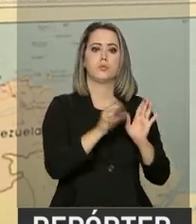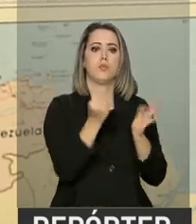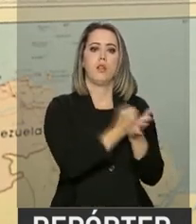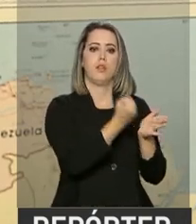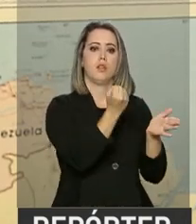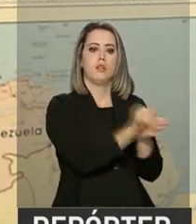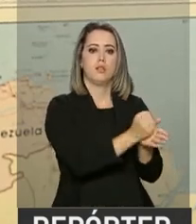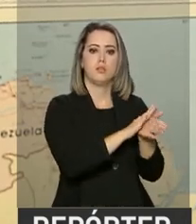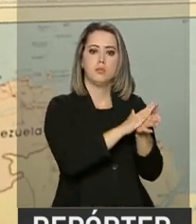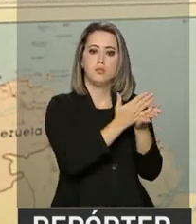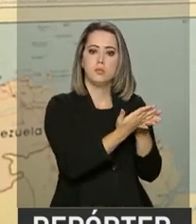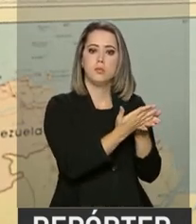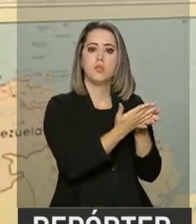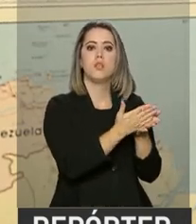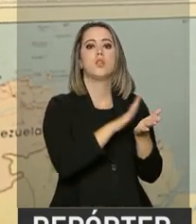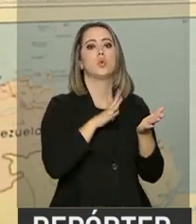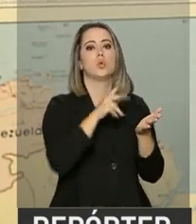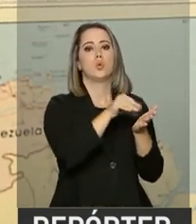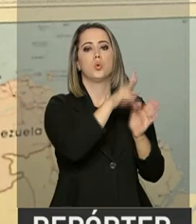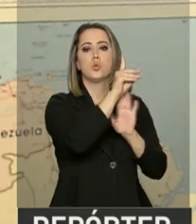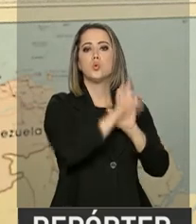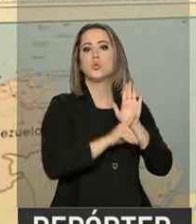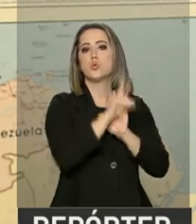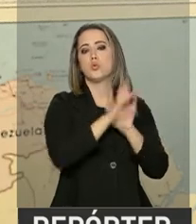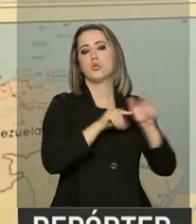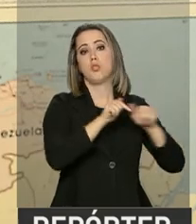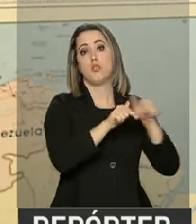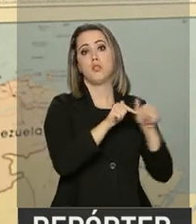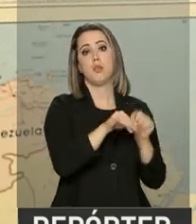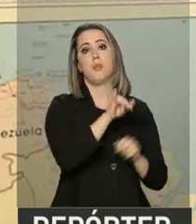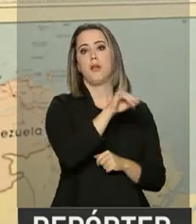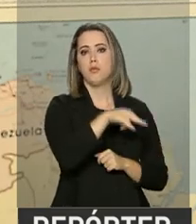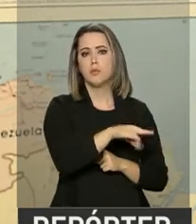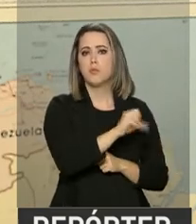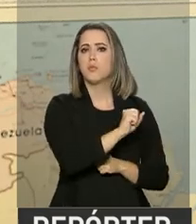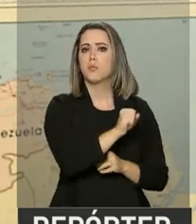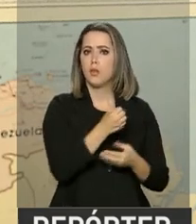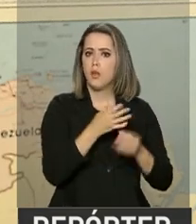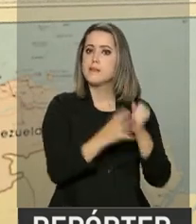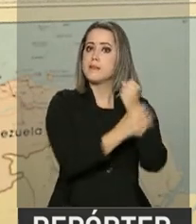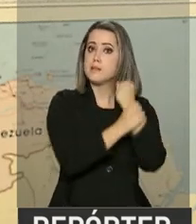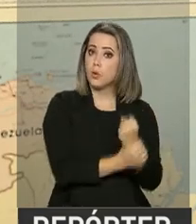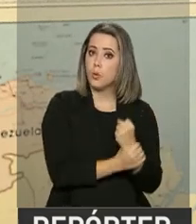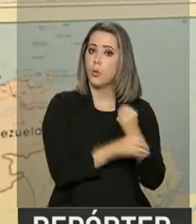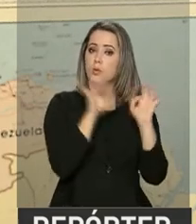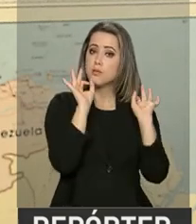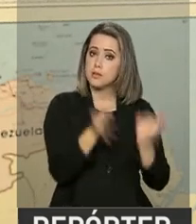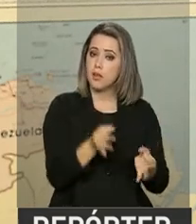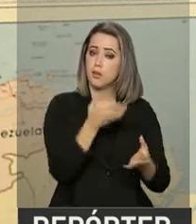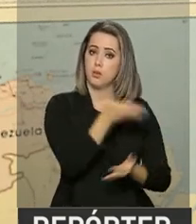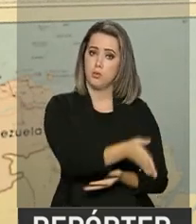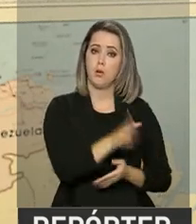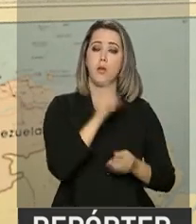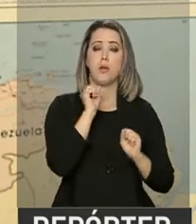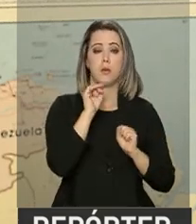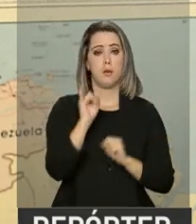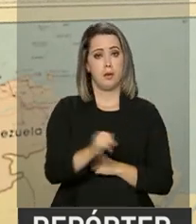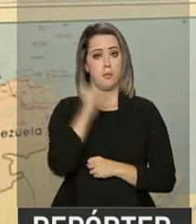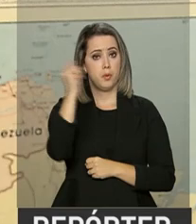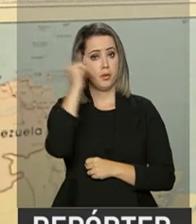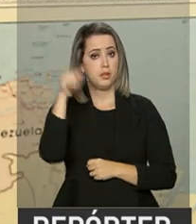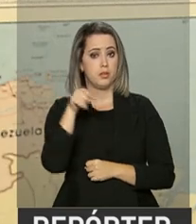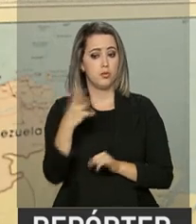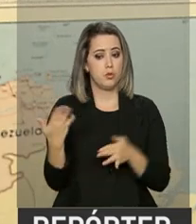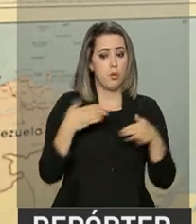carteira de trabalho dele vai ser assinada, todos os direitos trabalhistas e previdenciários serão assegurados. Então é importante essa inserção porque